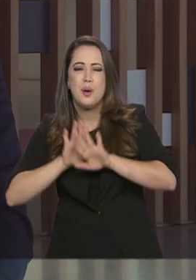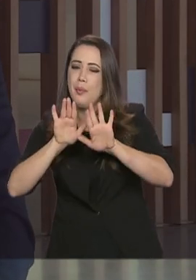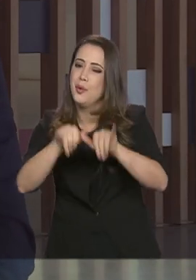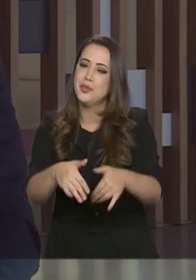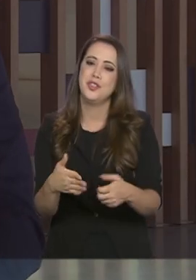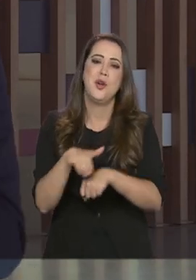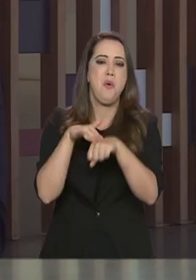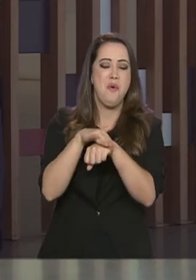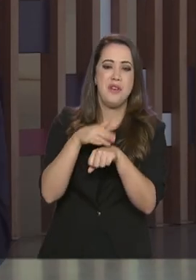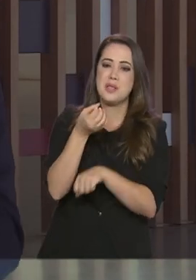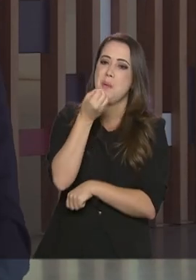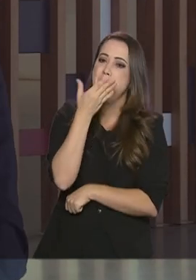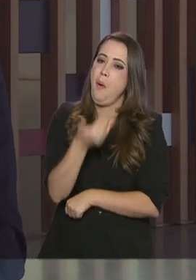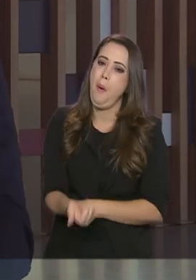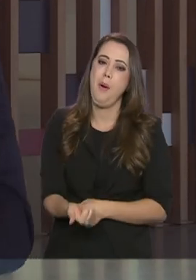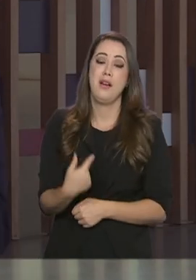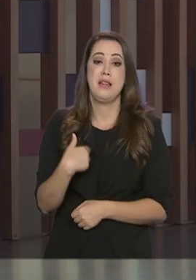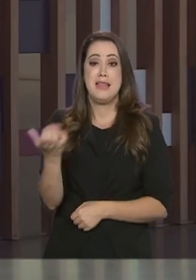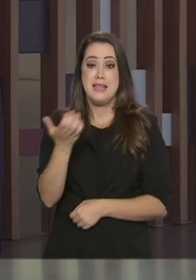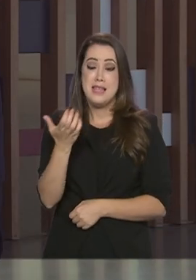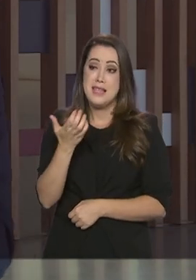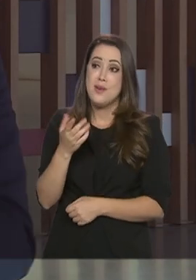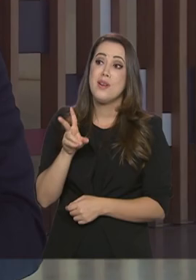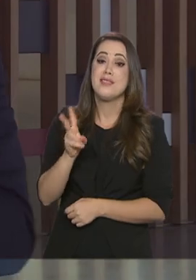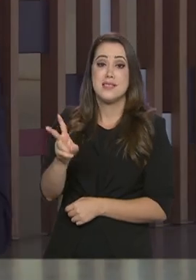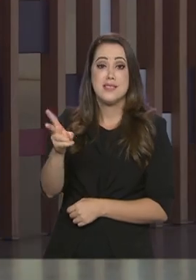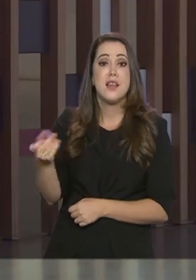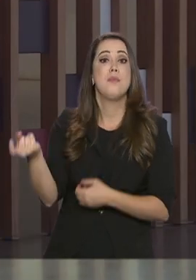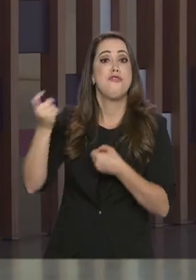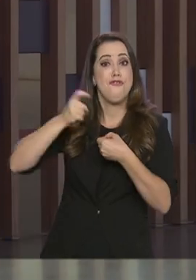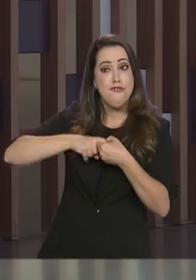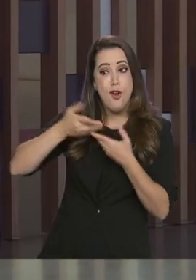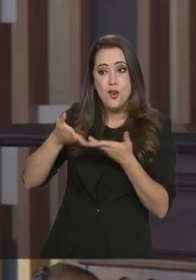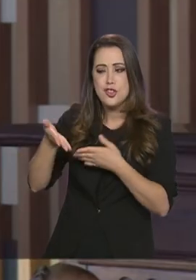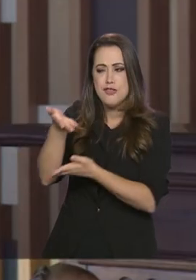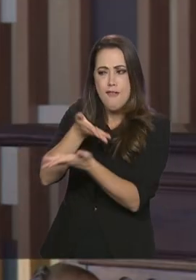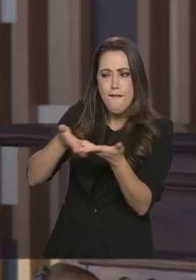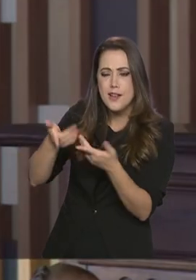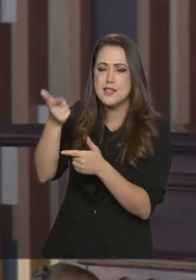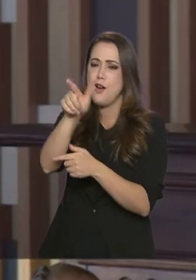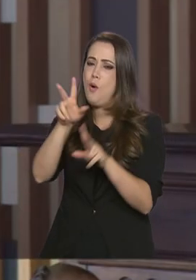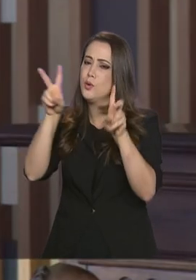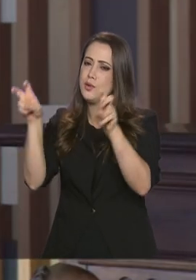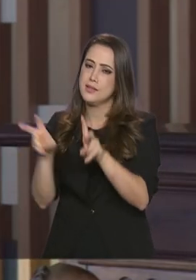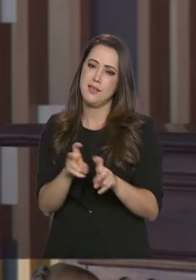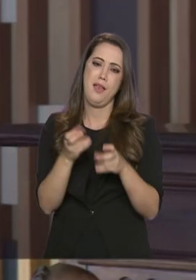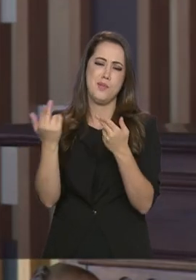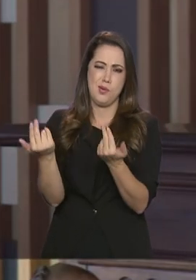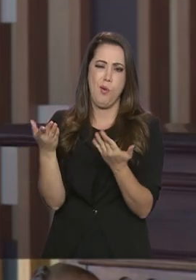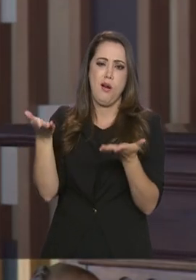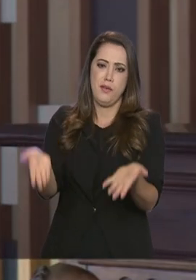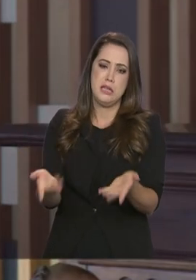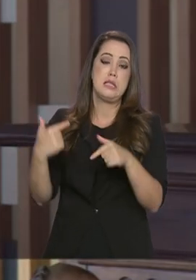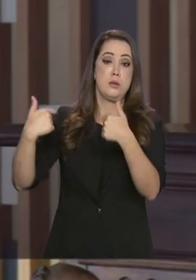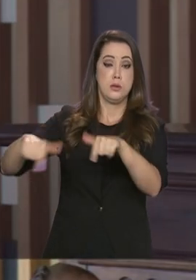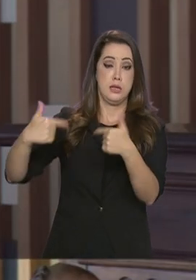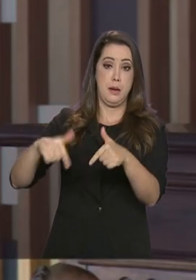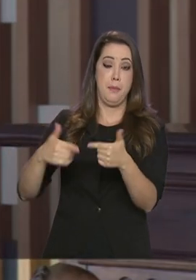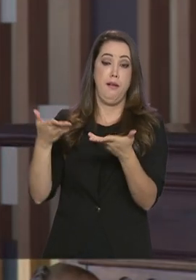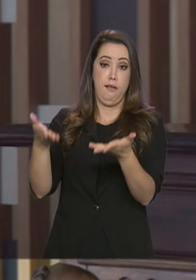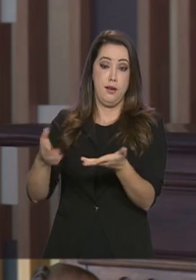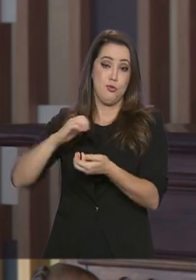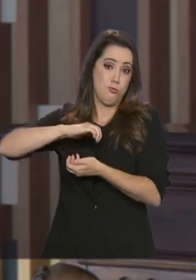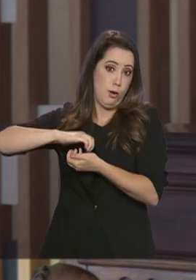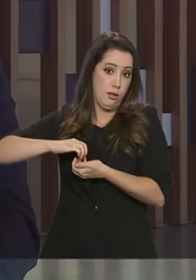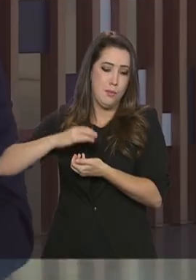conversa está boa. Quero que o senhor venha num outro momento para a gente conversar outros assuntos tão relevantes quanto esse. O trabalho aqui do Tamaraty é um